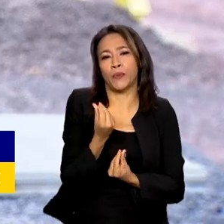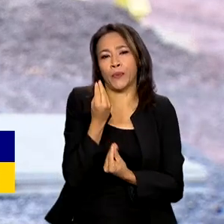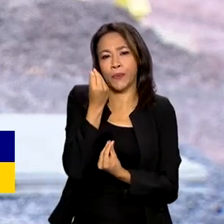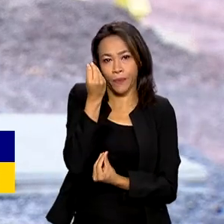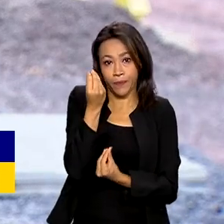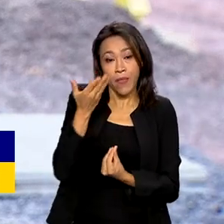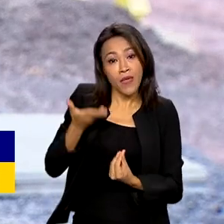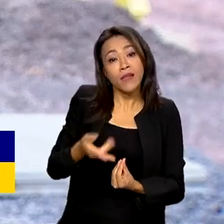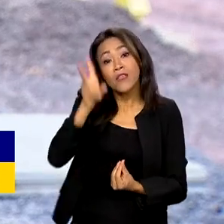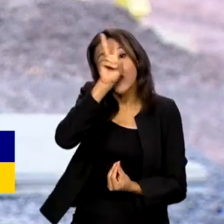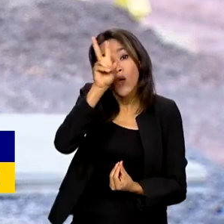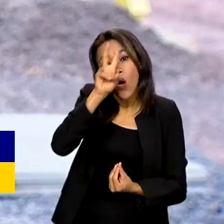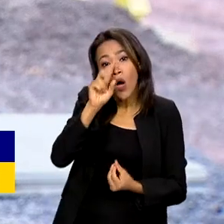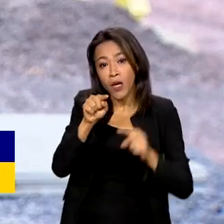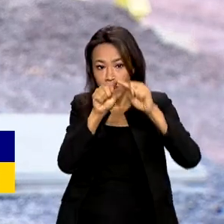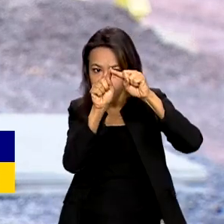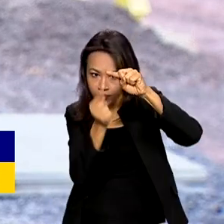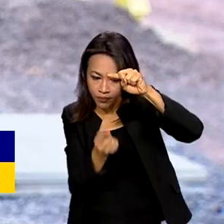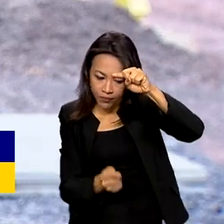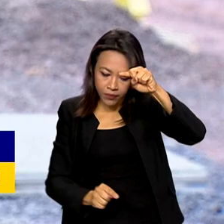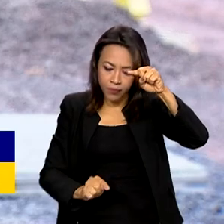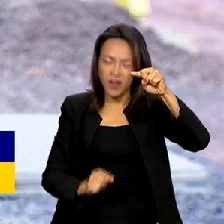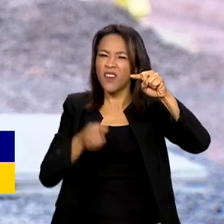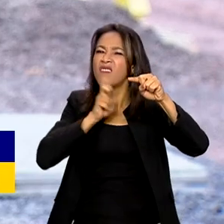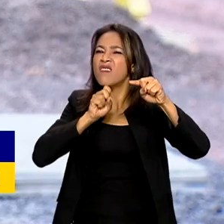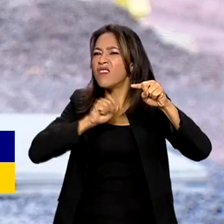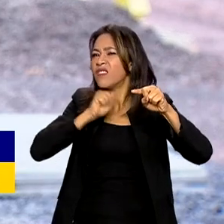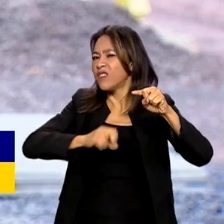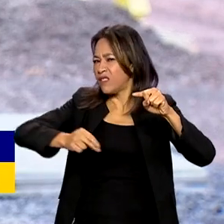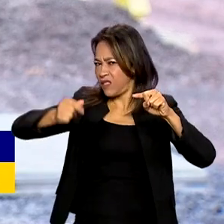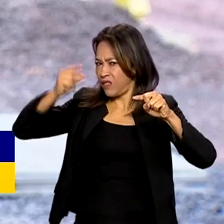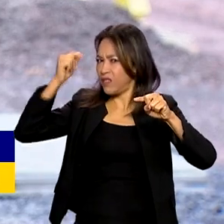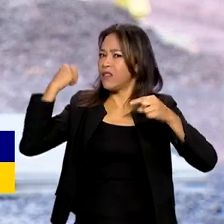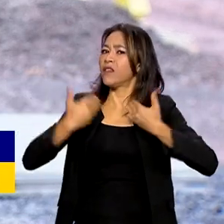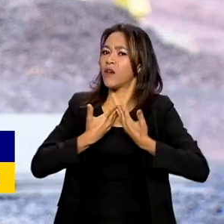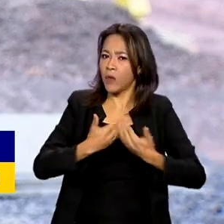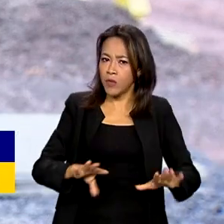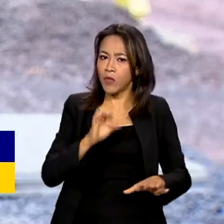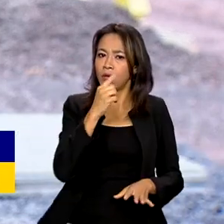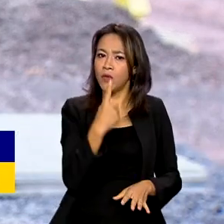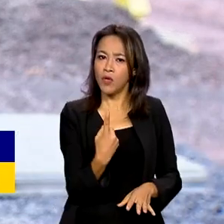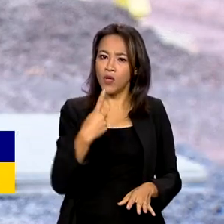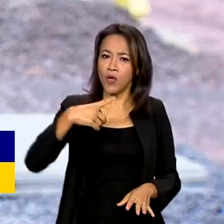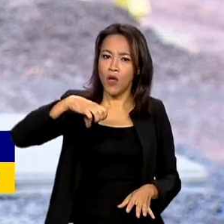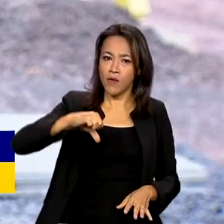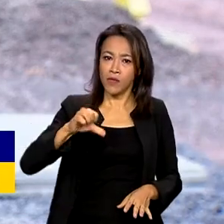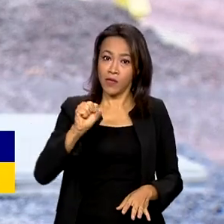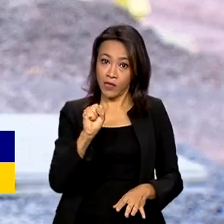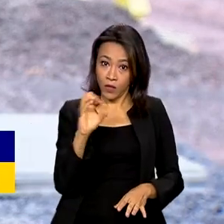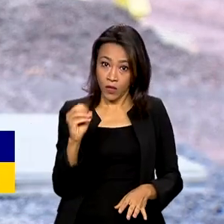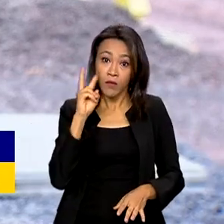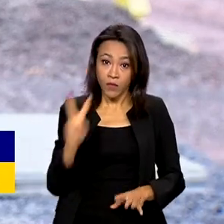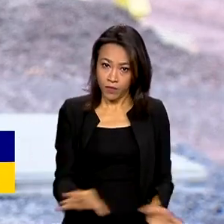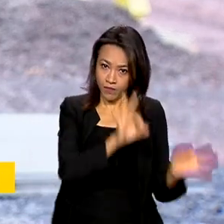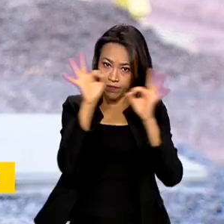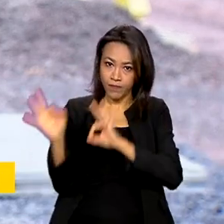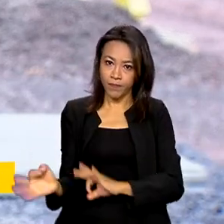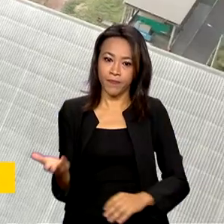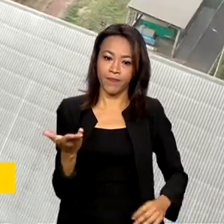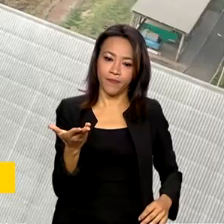Ferrovia Norte-Sul já é antiga, começou na década de 80. Vamos assistir na reportagem.